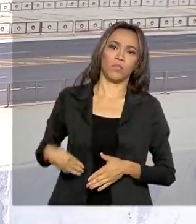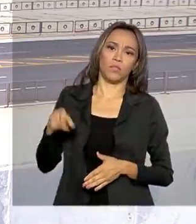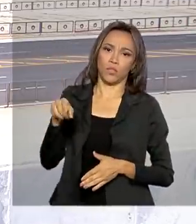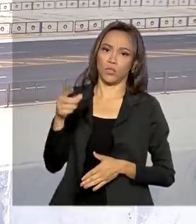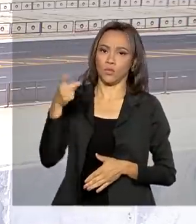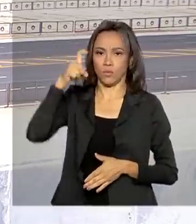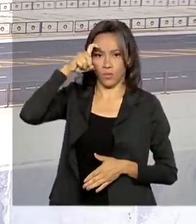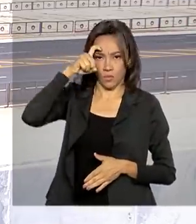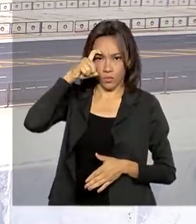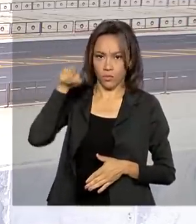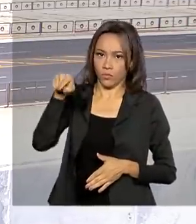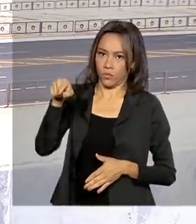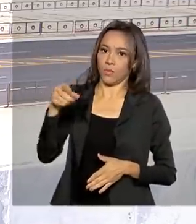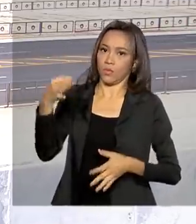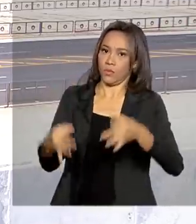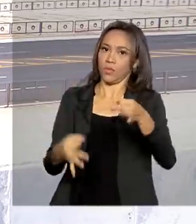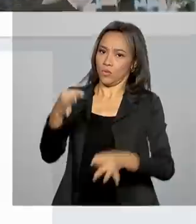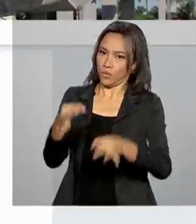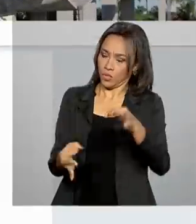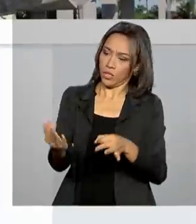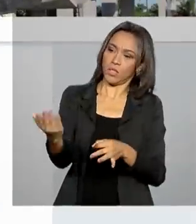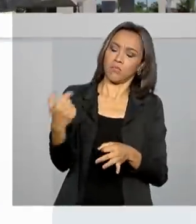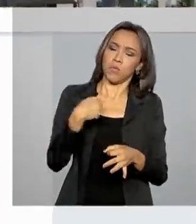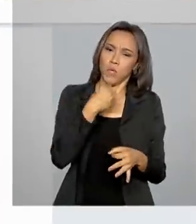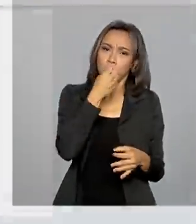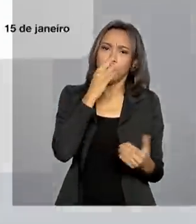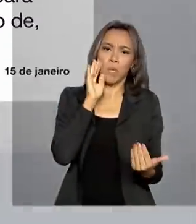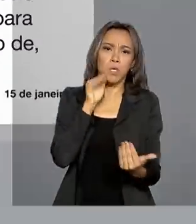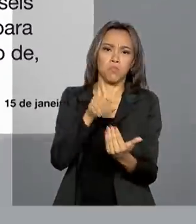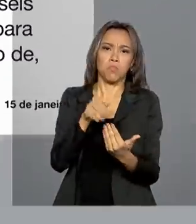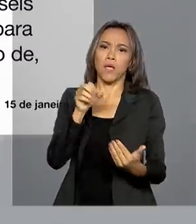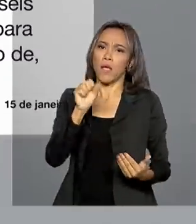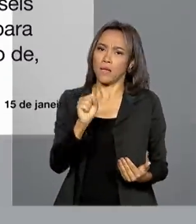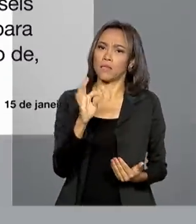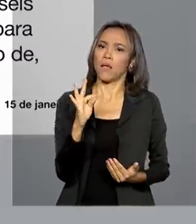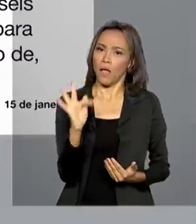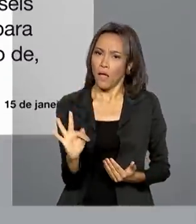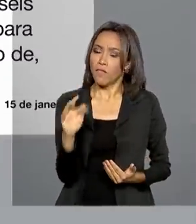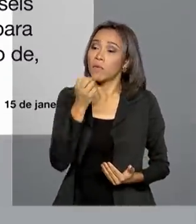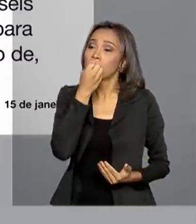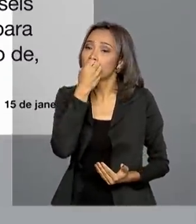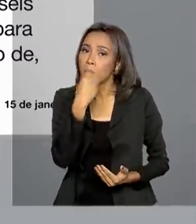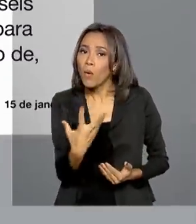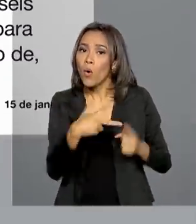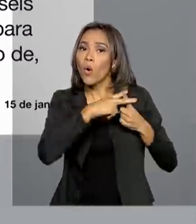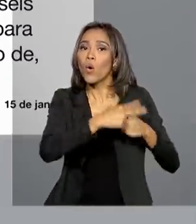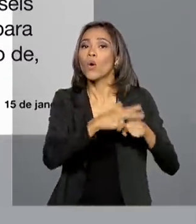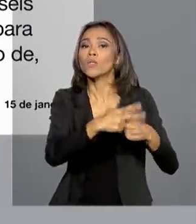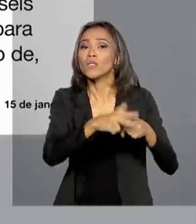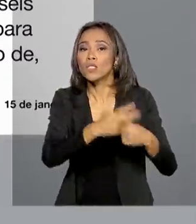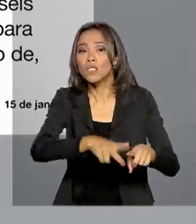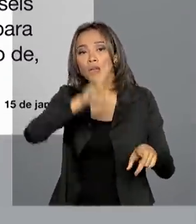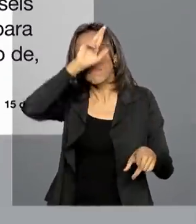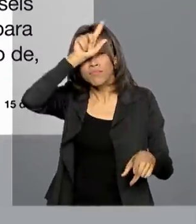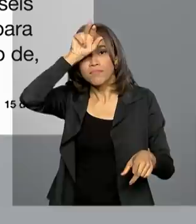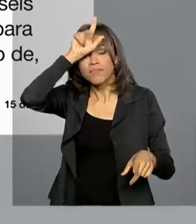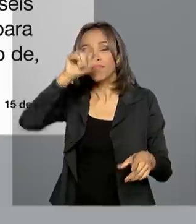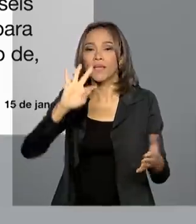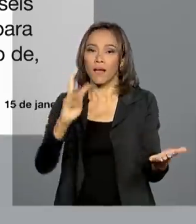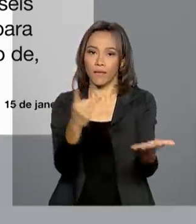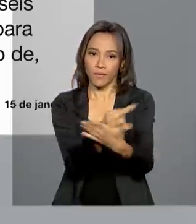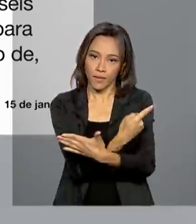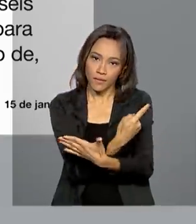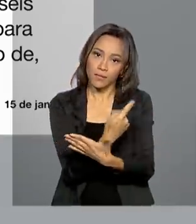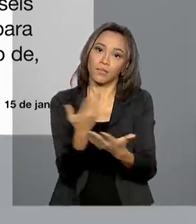pelo Twitter disse que a decisão do Supremo é positiva porque permitirá a correção de eventuais equívocos cometidos pela Câmara